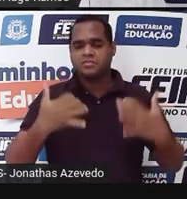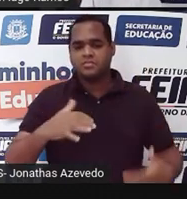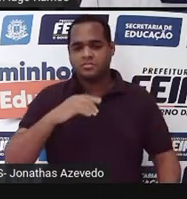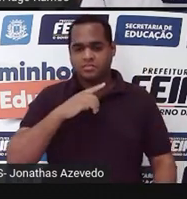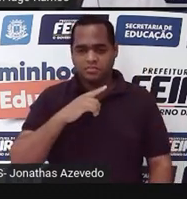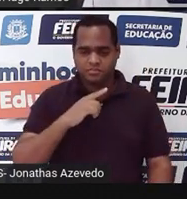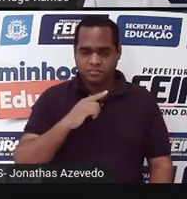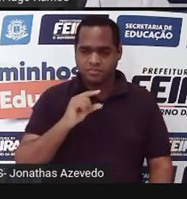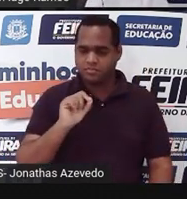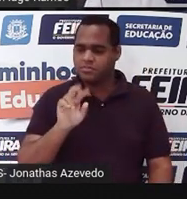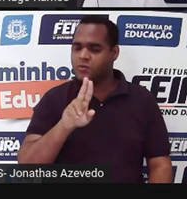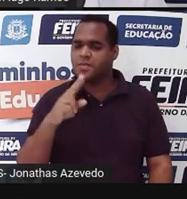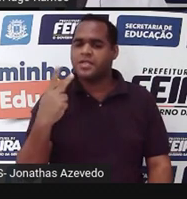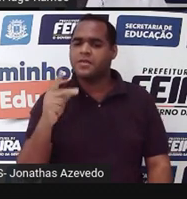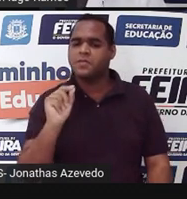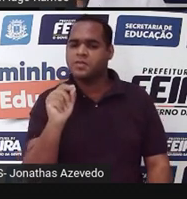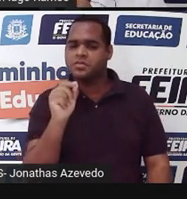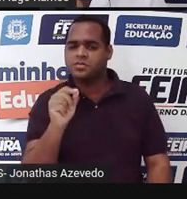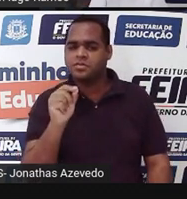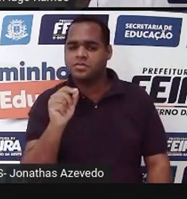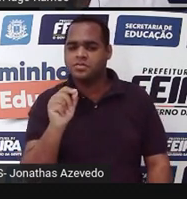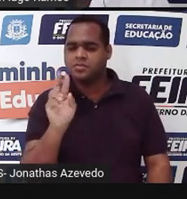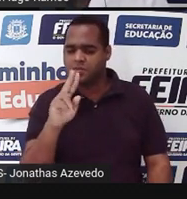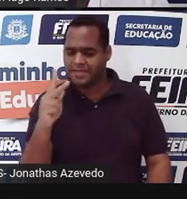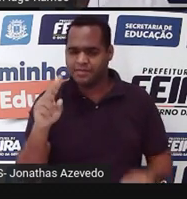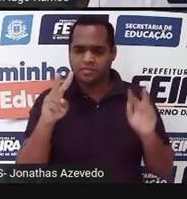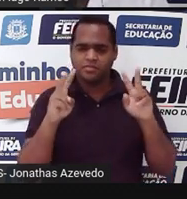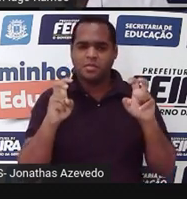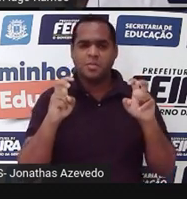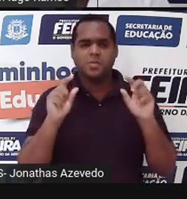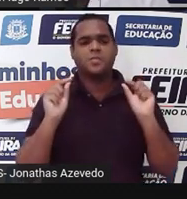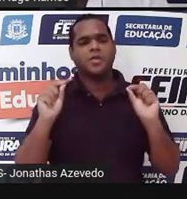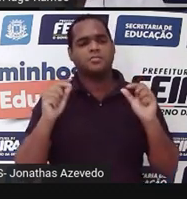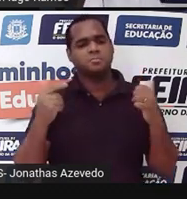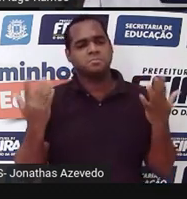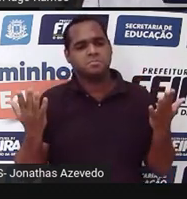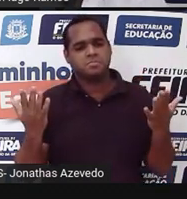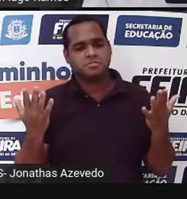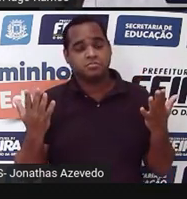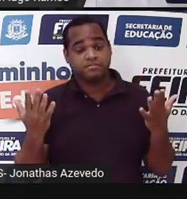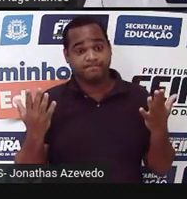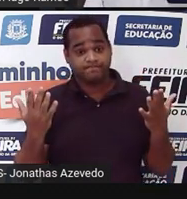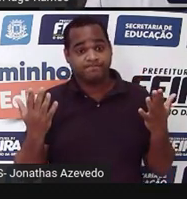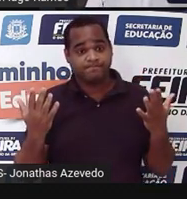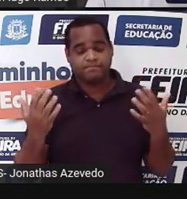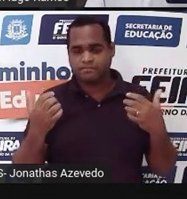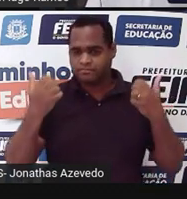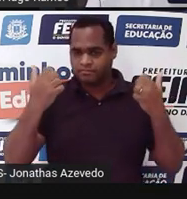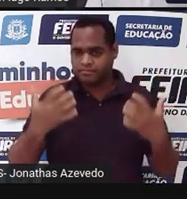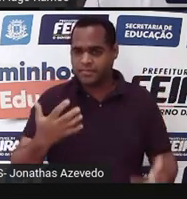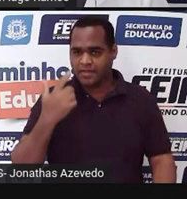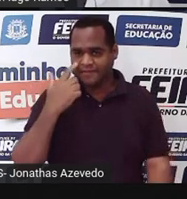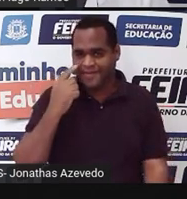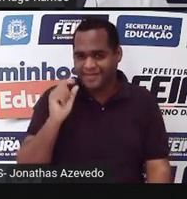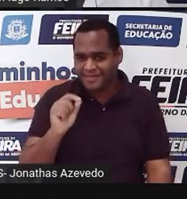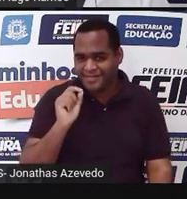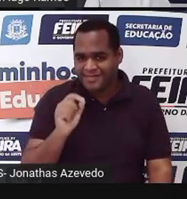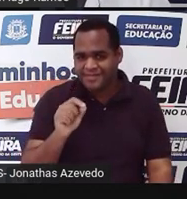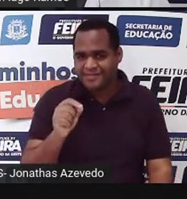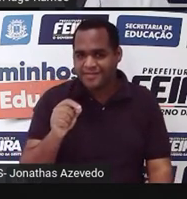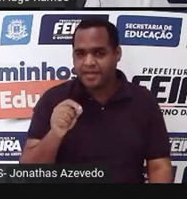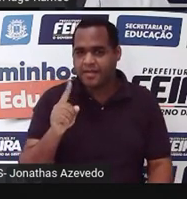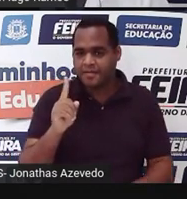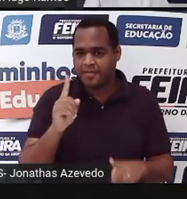é o nome disso aí? Como é o nome desse tema, tá? Vamos fazer aqui um suspensezinho. Olha